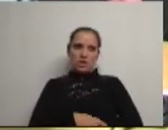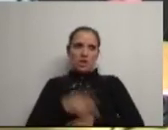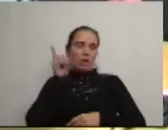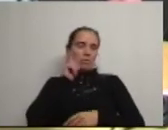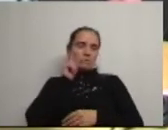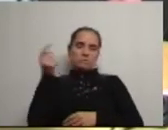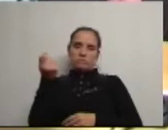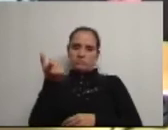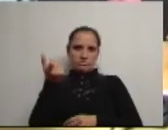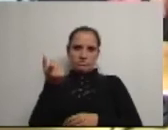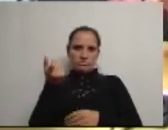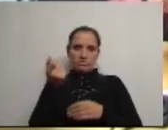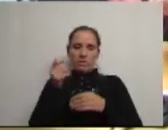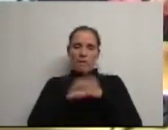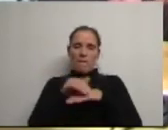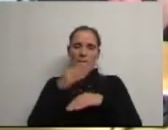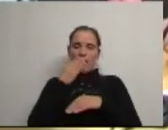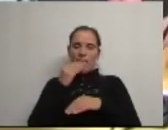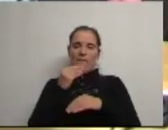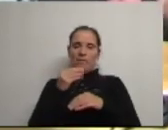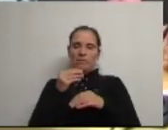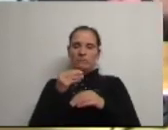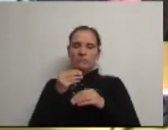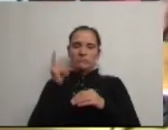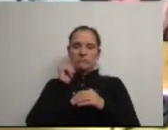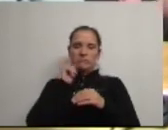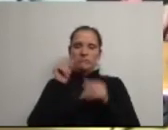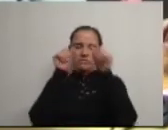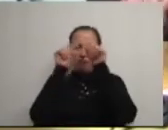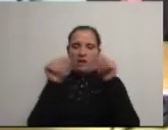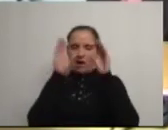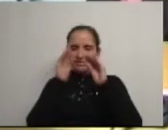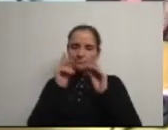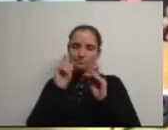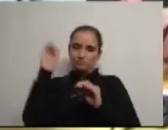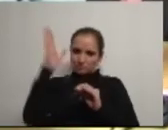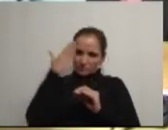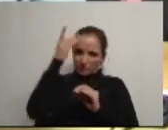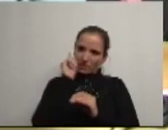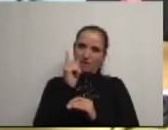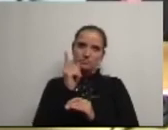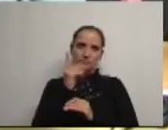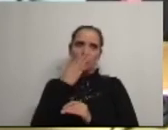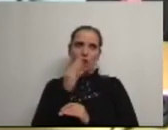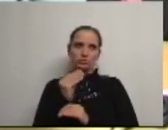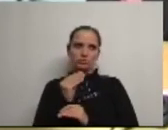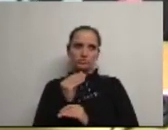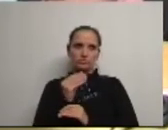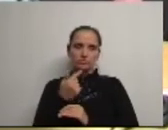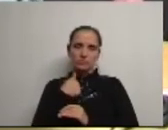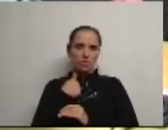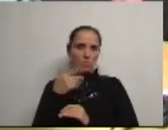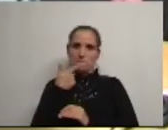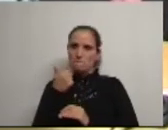importante face aos alunos para mim o importante no sistema educativo em primeiro lugar são os alunos eu